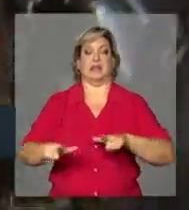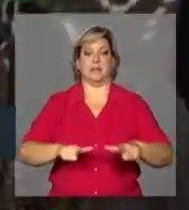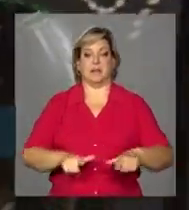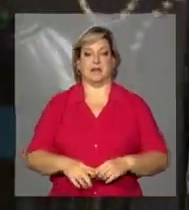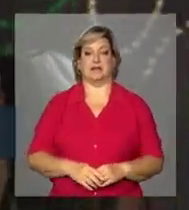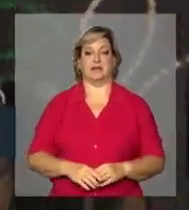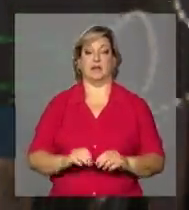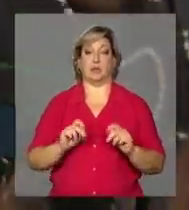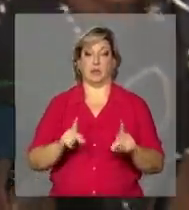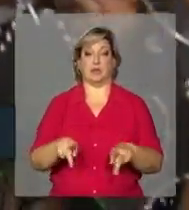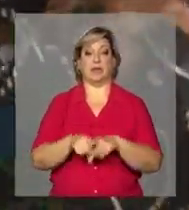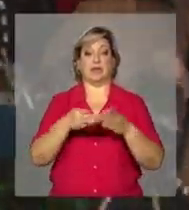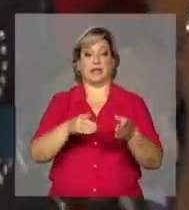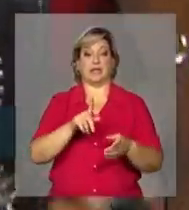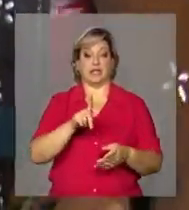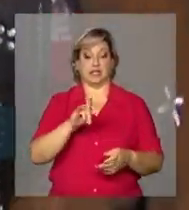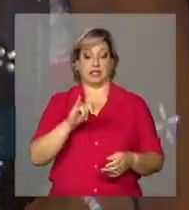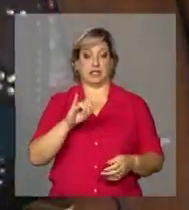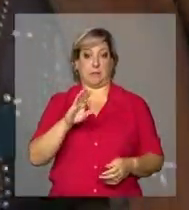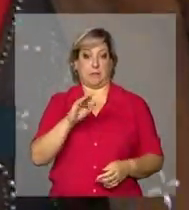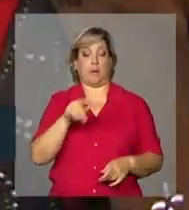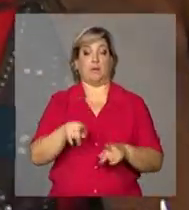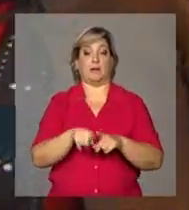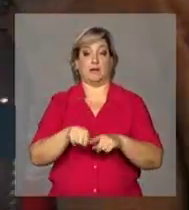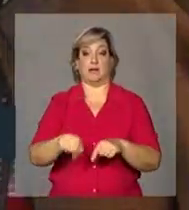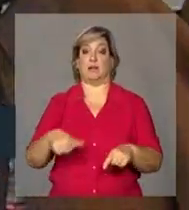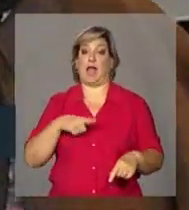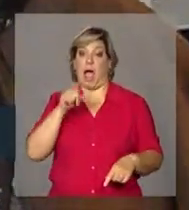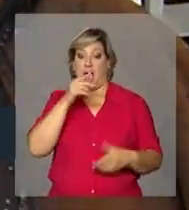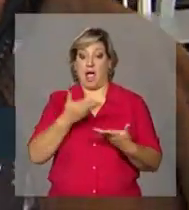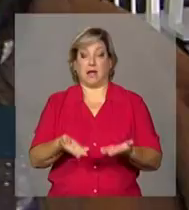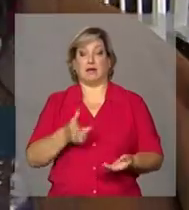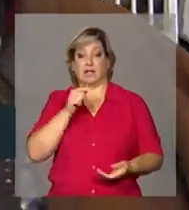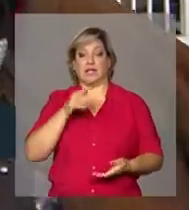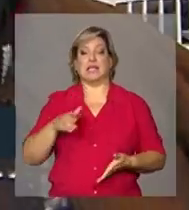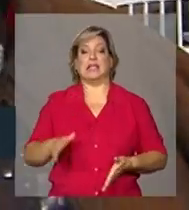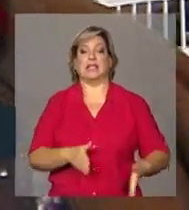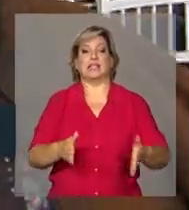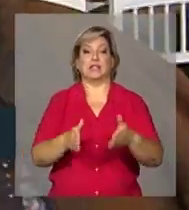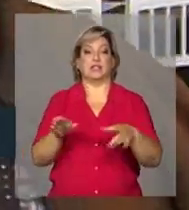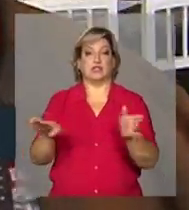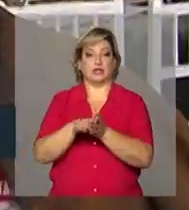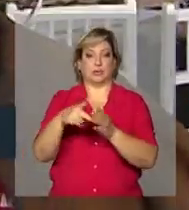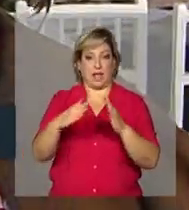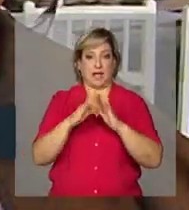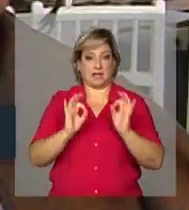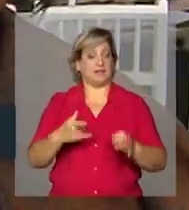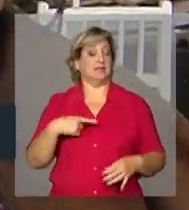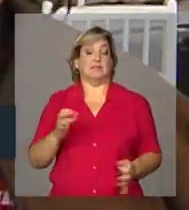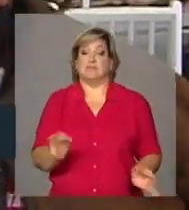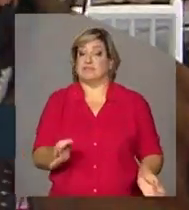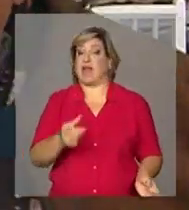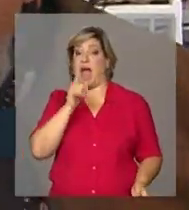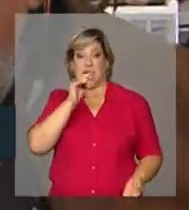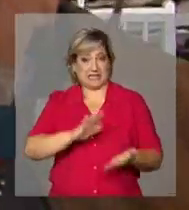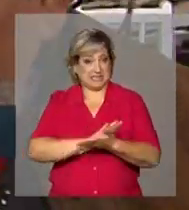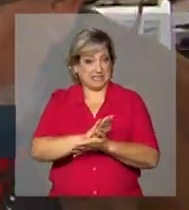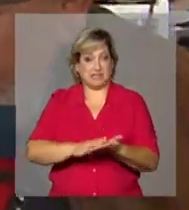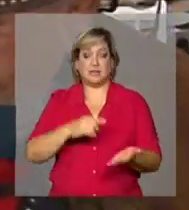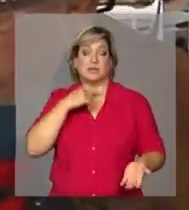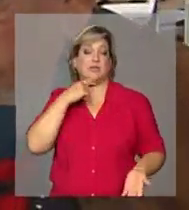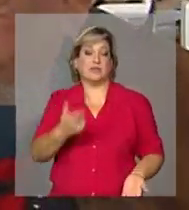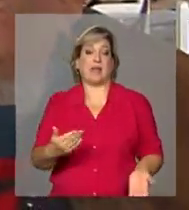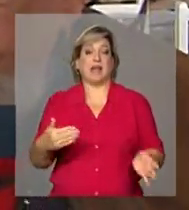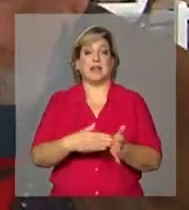Então agora, além do gibão, para amenizar esse calor, é a água do Rio São Francisco chegando na residência. Sim, sem a água nós não temos nada disso aqui, até o